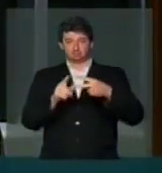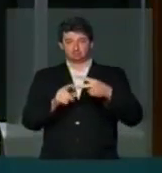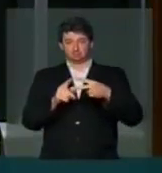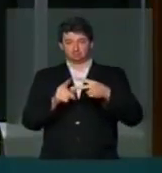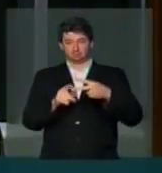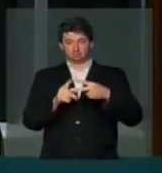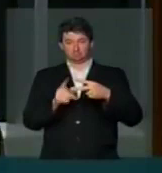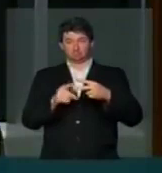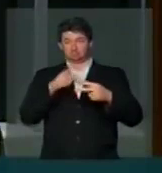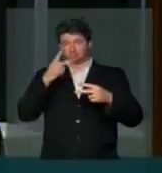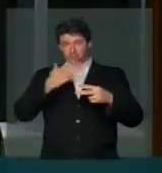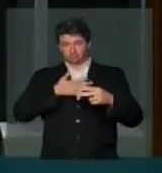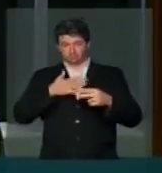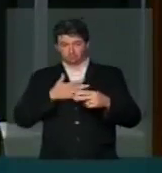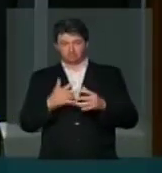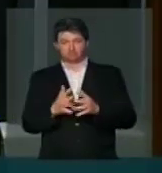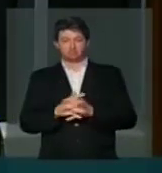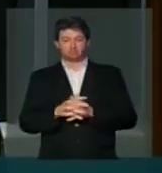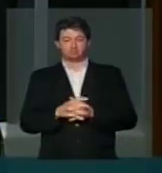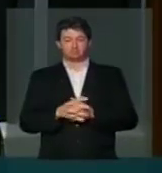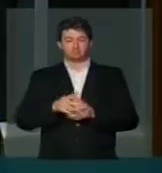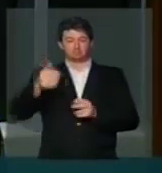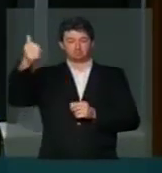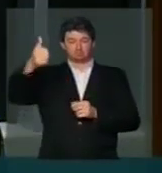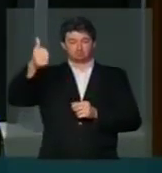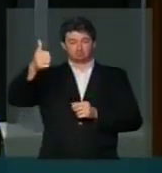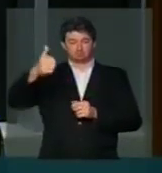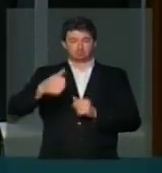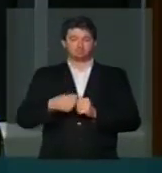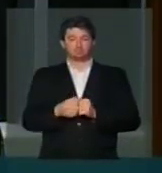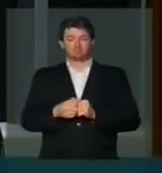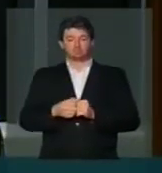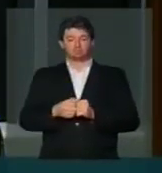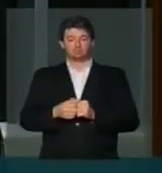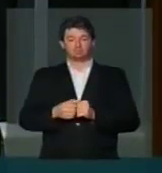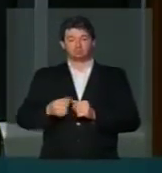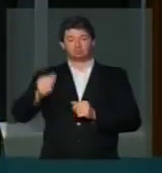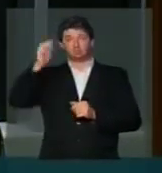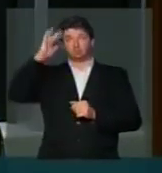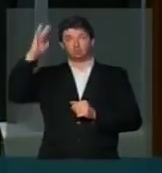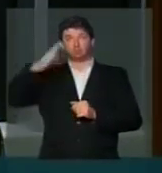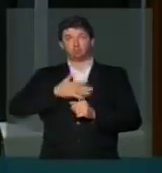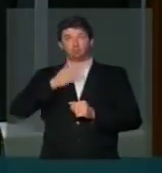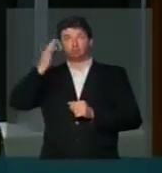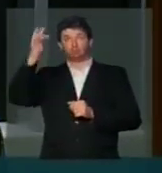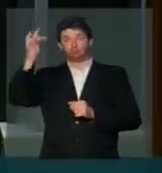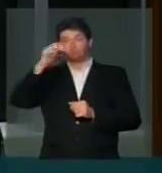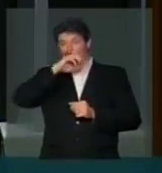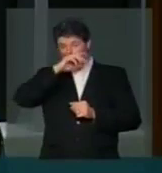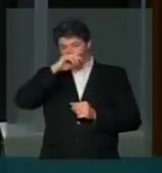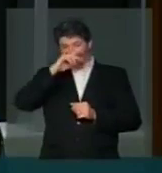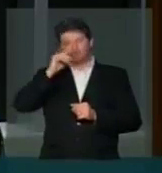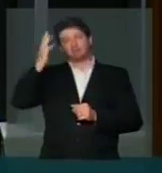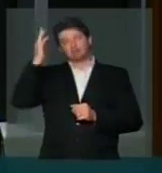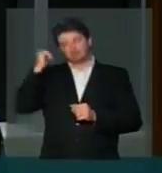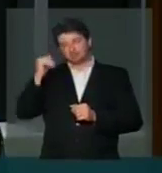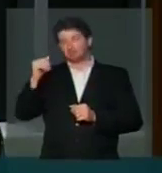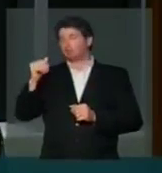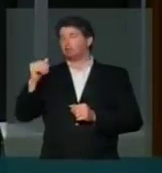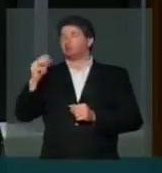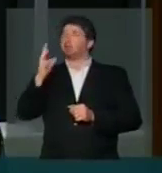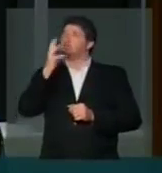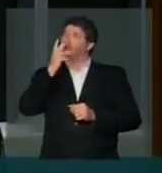duas manifestações minhas. A primeira é que o meu sonho de futuro, sei que é um futuro bem